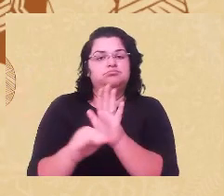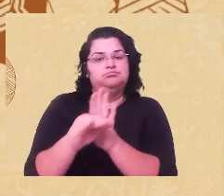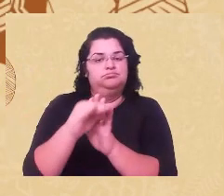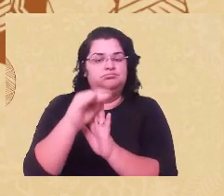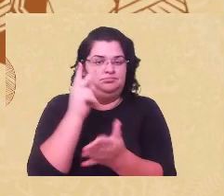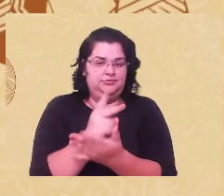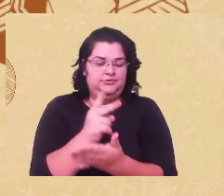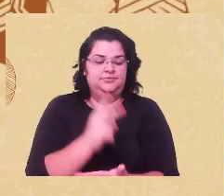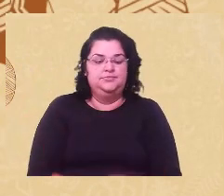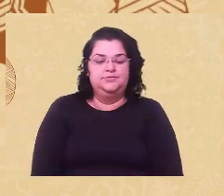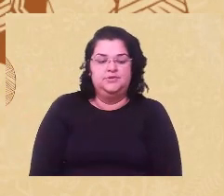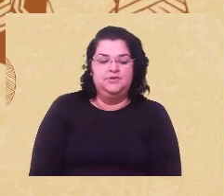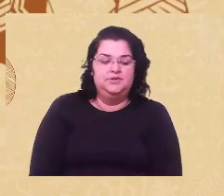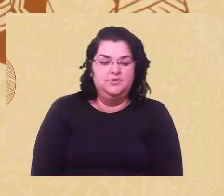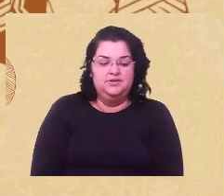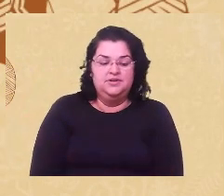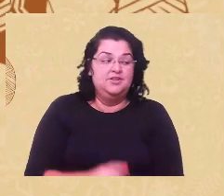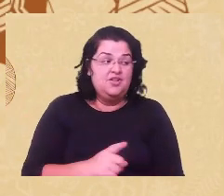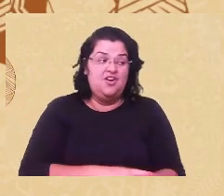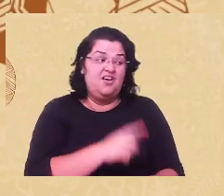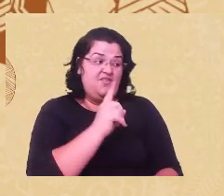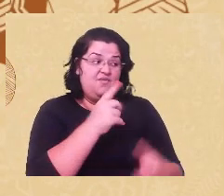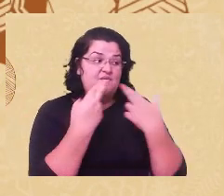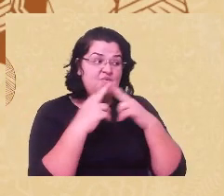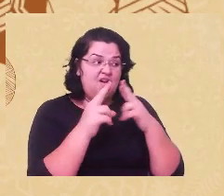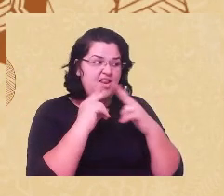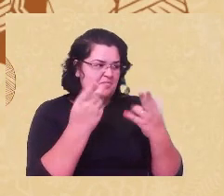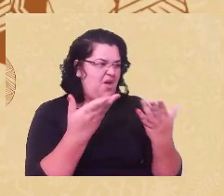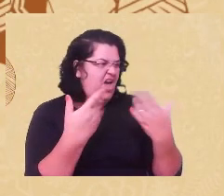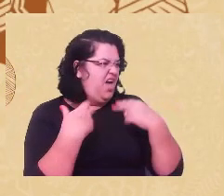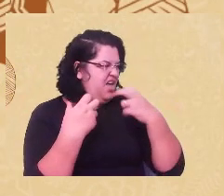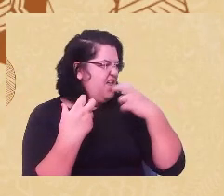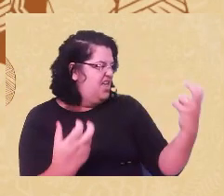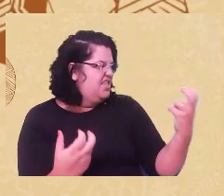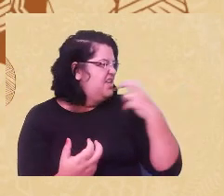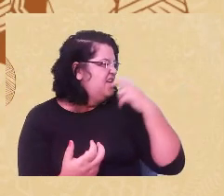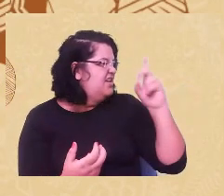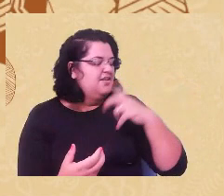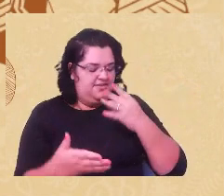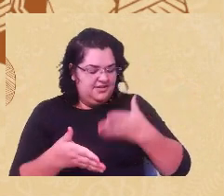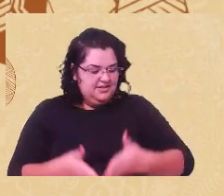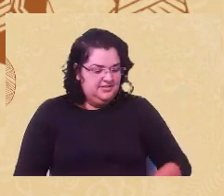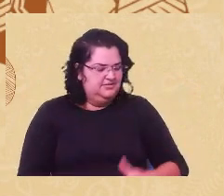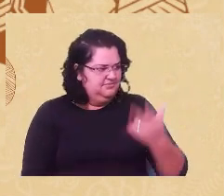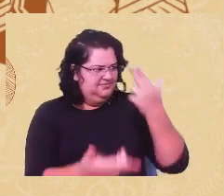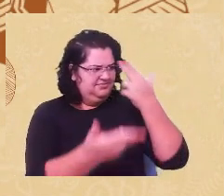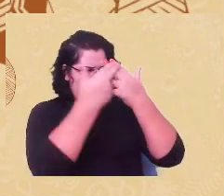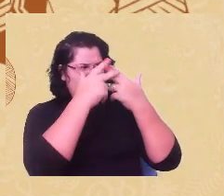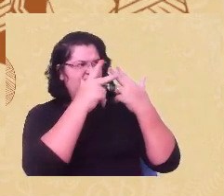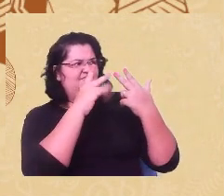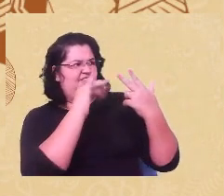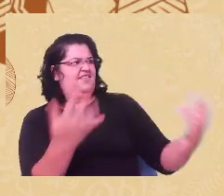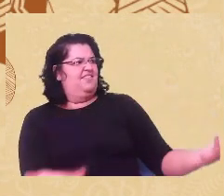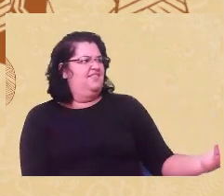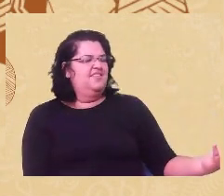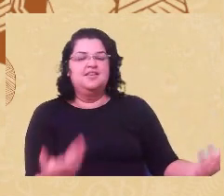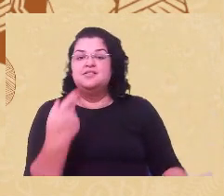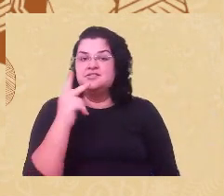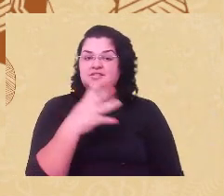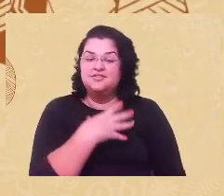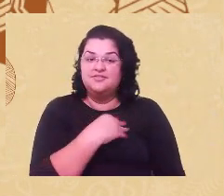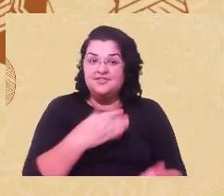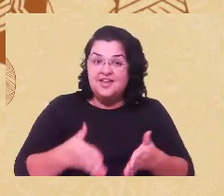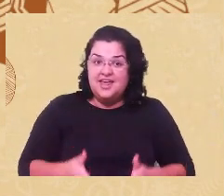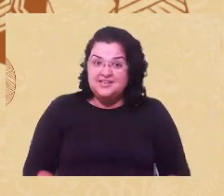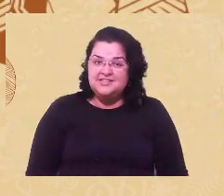hora de fazer, não reclamou, agora está gritando, não grita, seu filho vai nascer traumatizado, quando seu filho nascer, a sua vida vai fazer